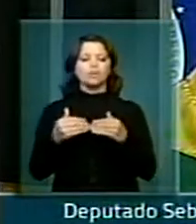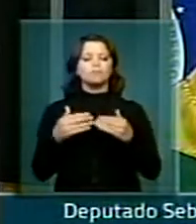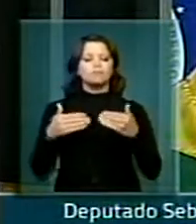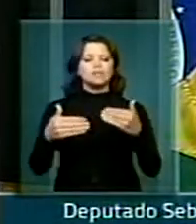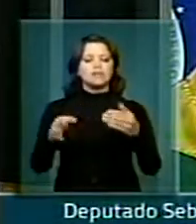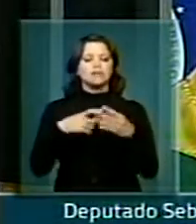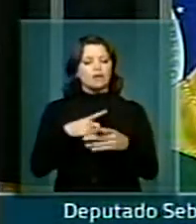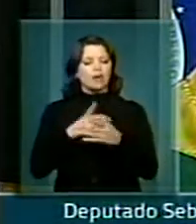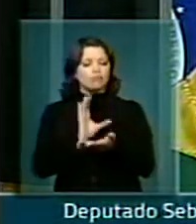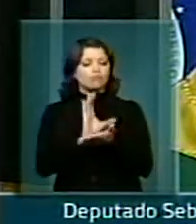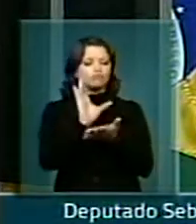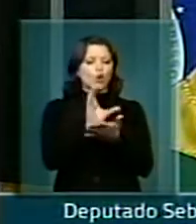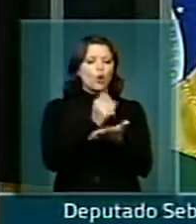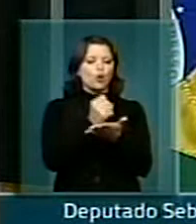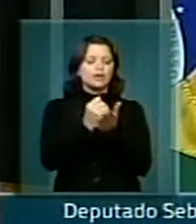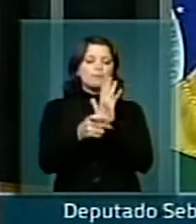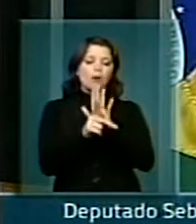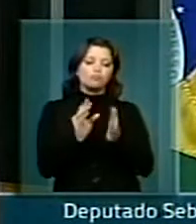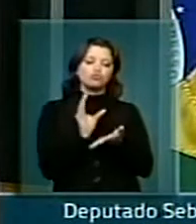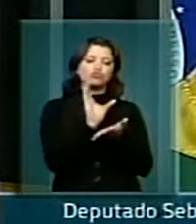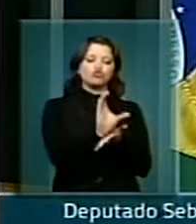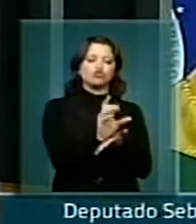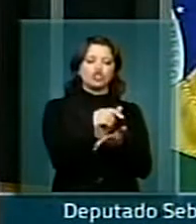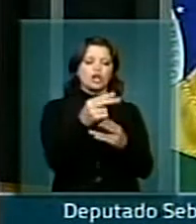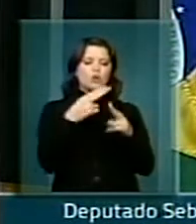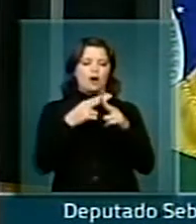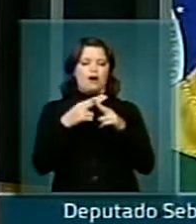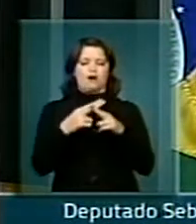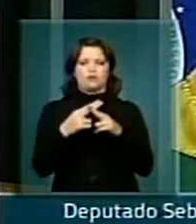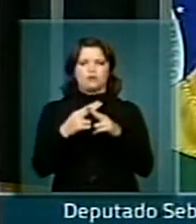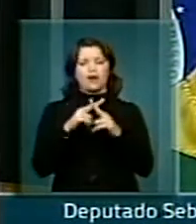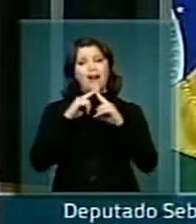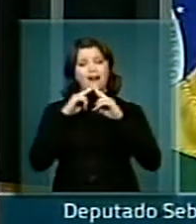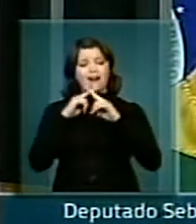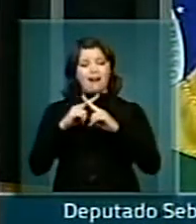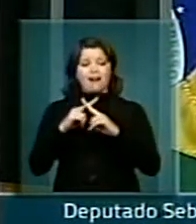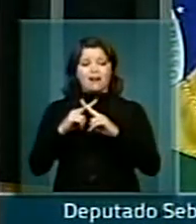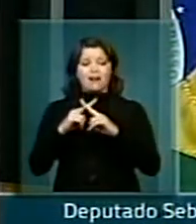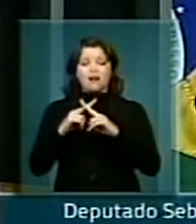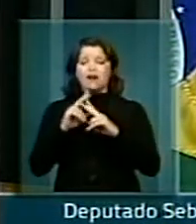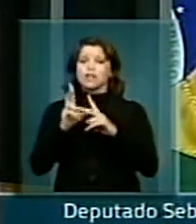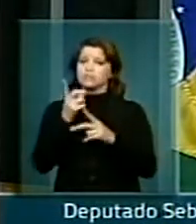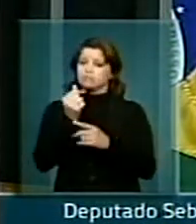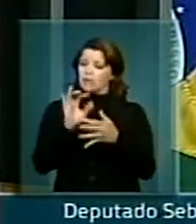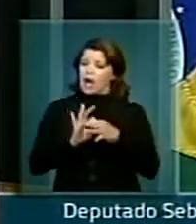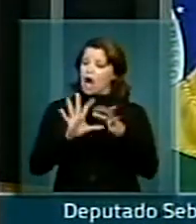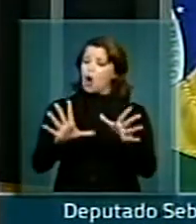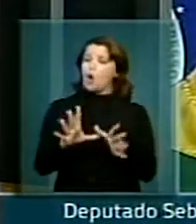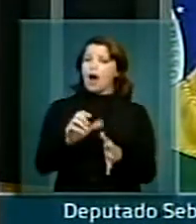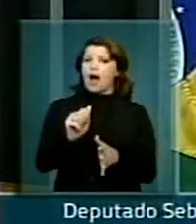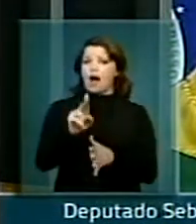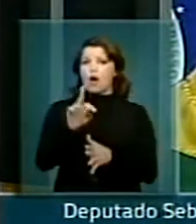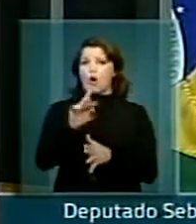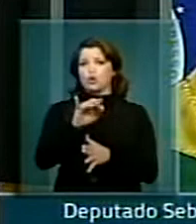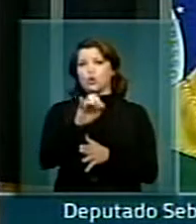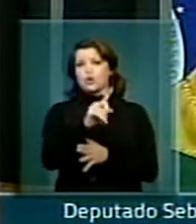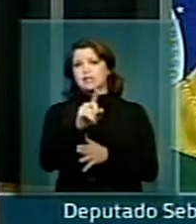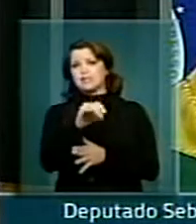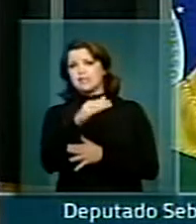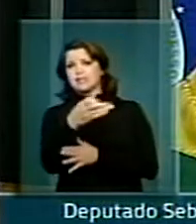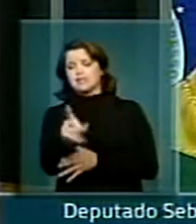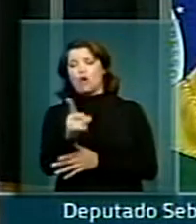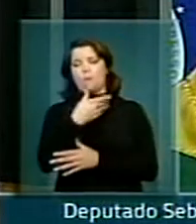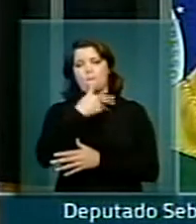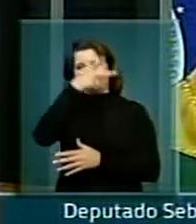repasse com a Caixa Econômica Federal. A Caixa Econômica Federal dá uma autorização ao prefeito e ao